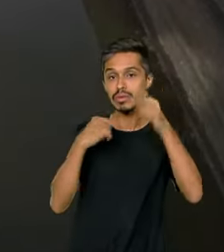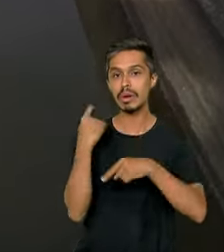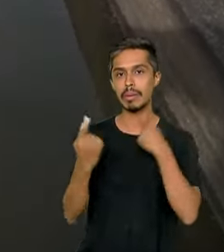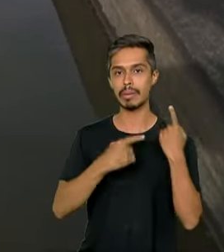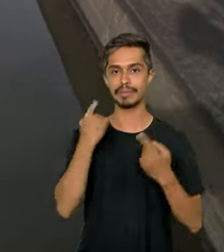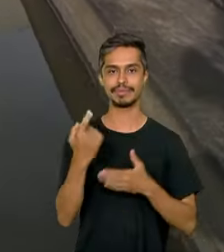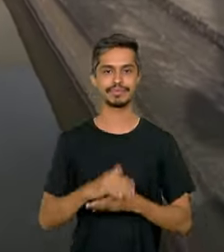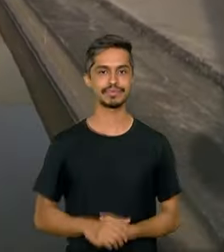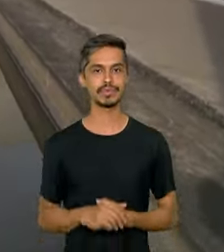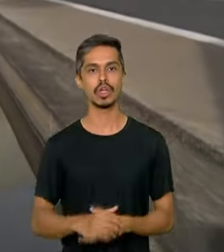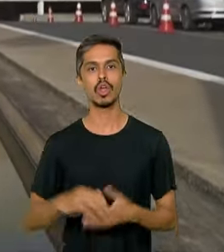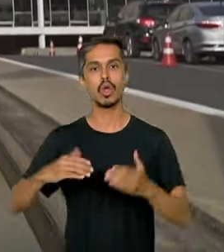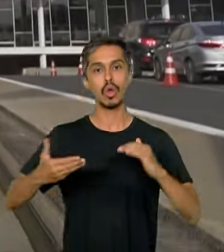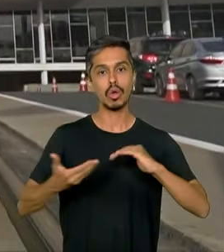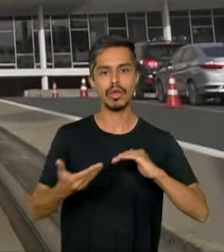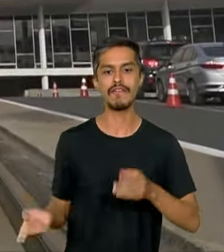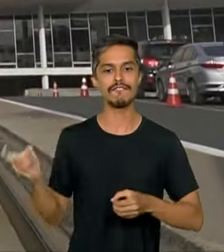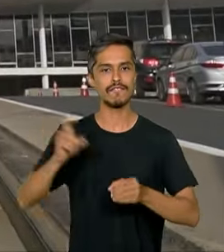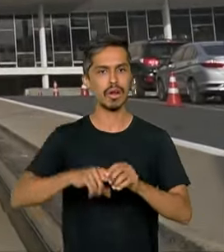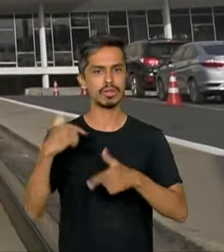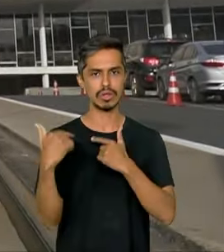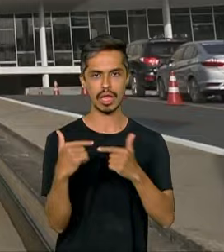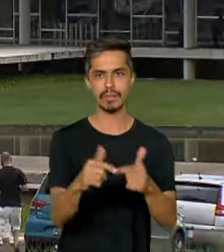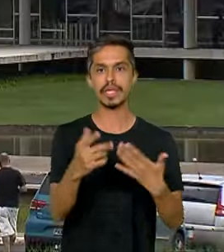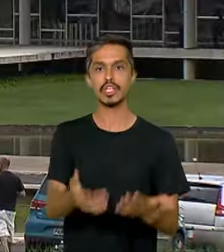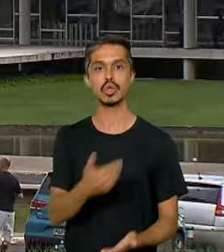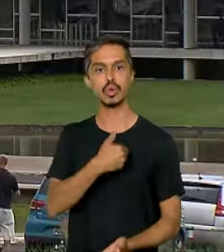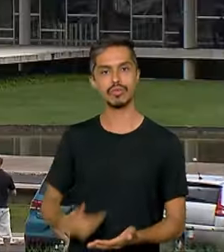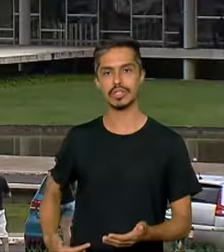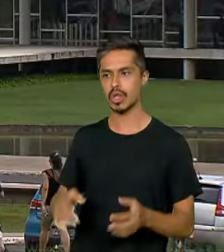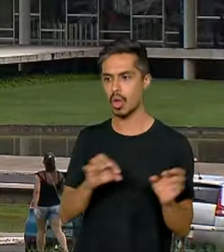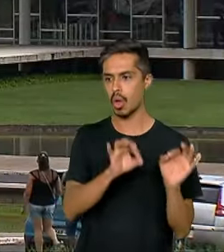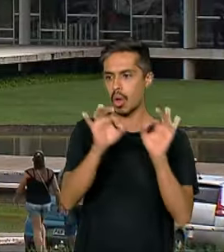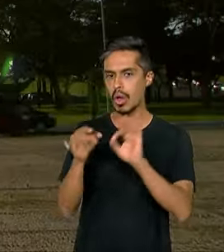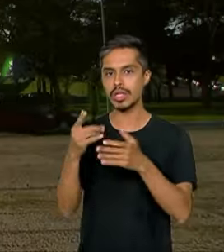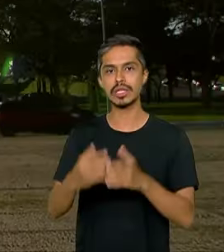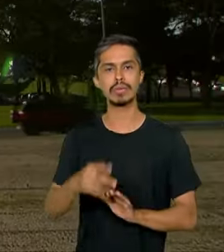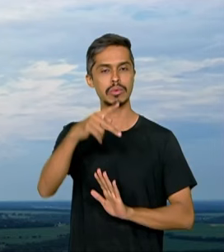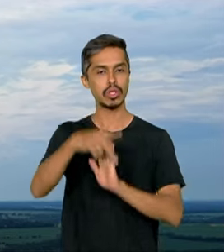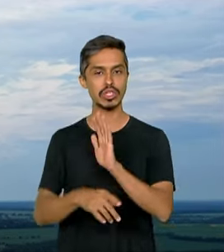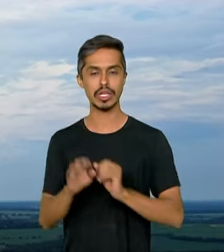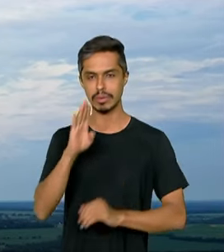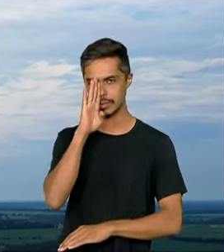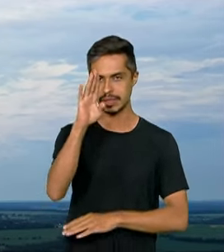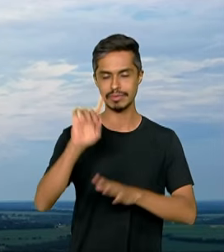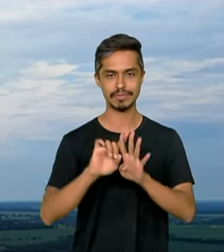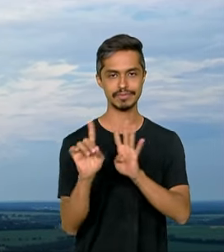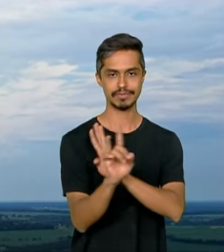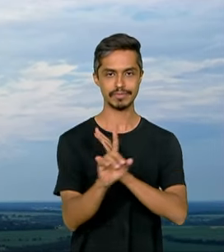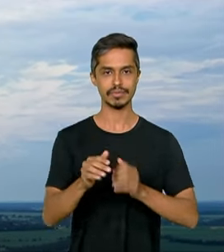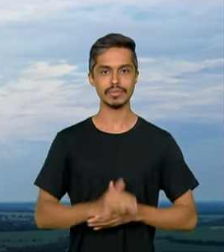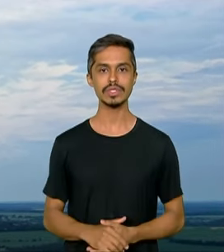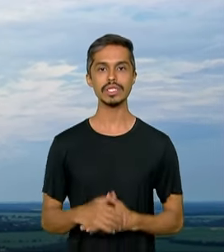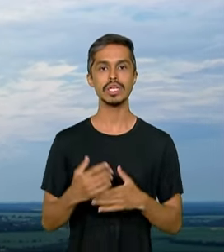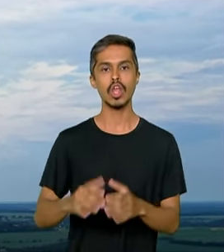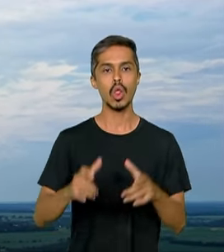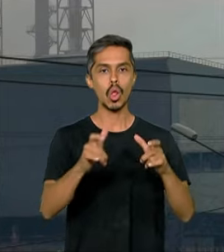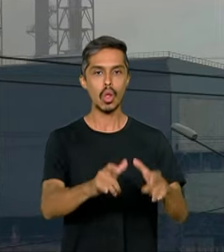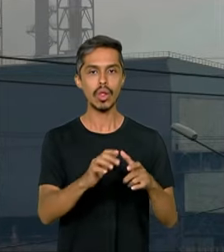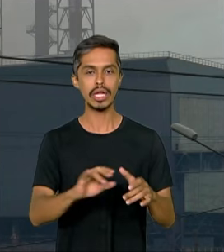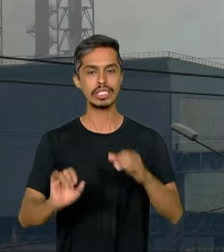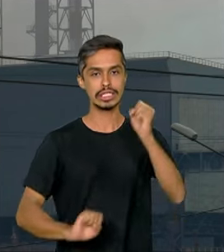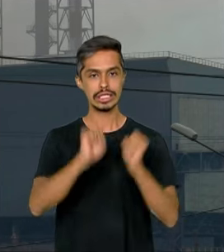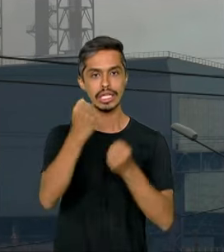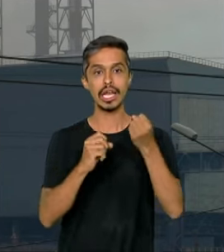Congresso retoma atividades e governo está de olho em projetos prioritários. Setor industrial defende